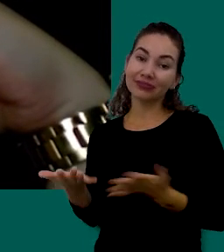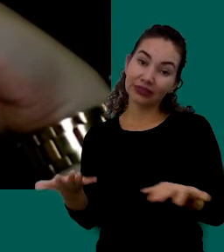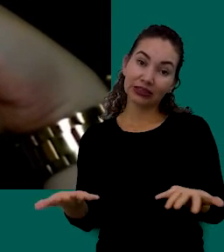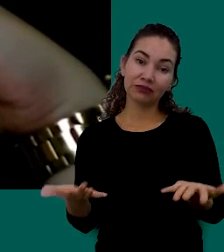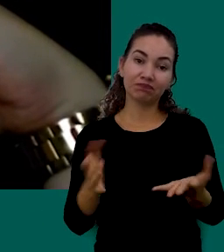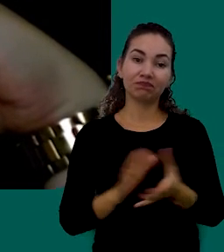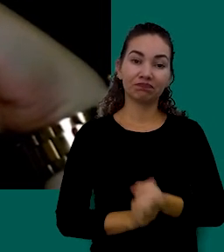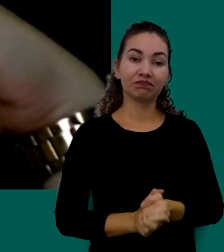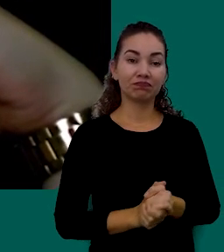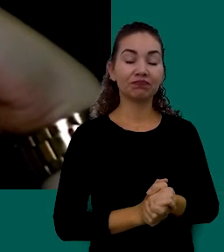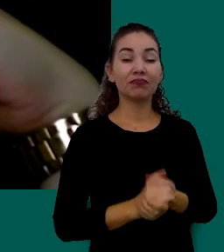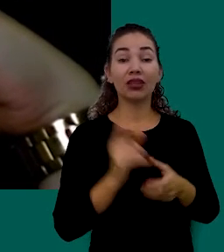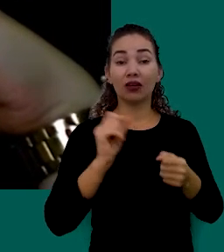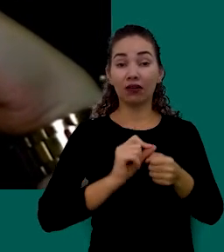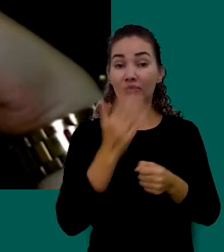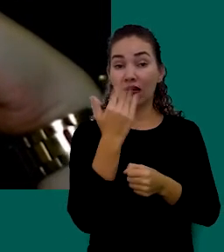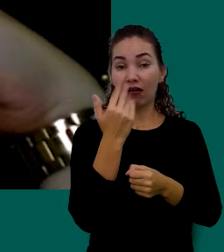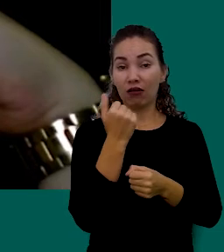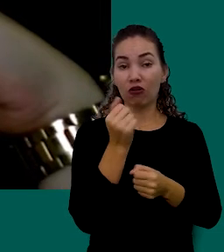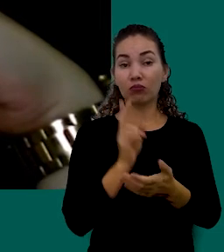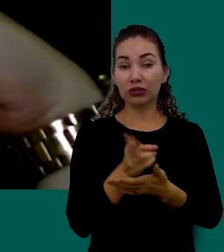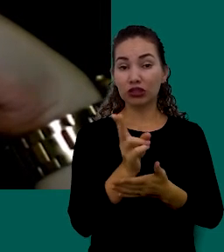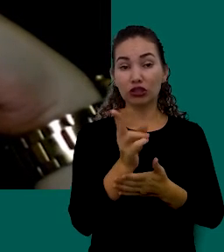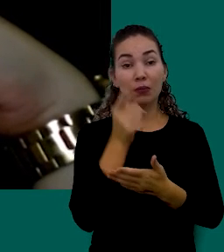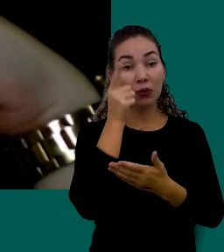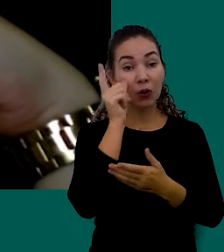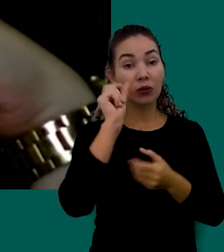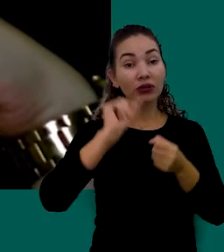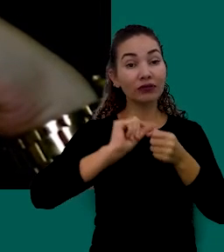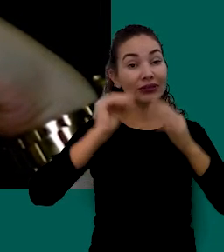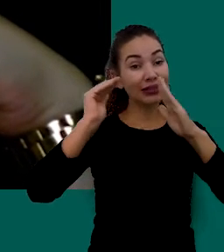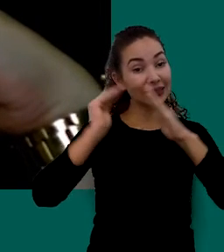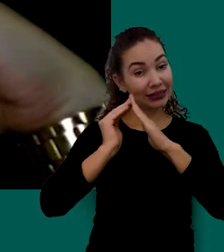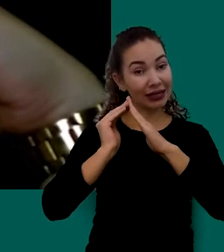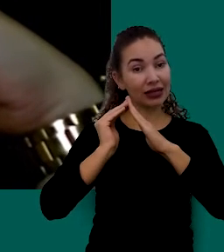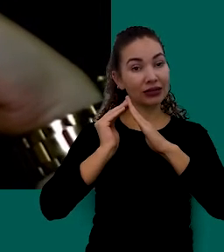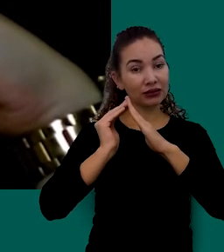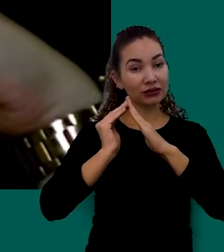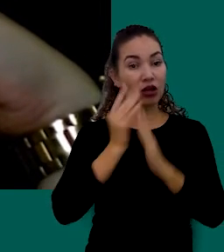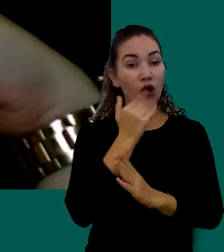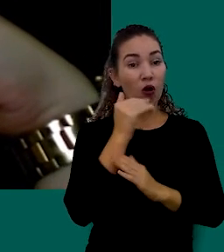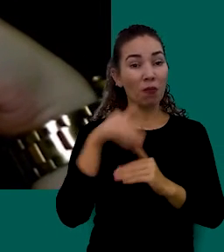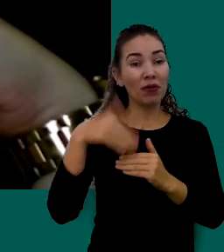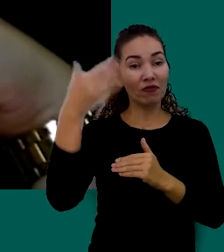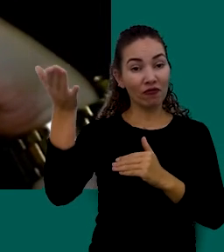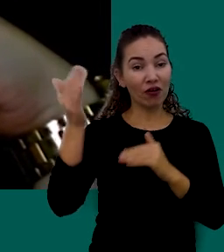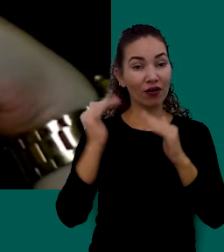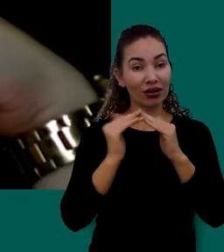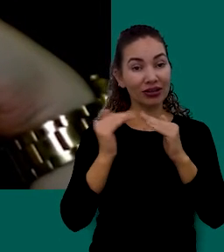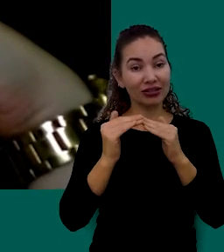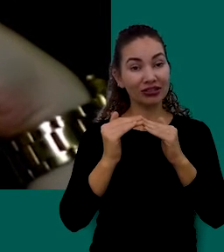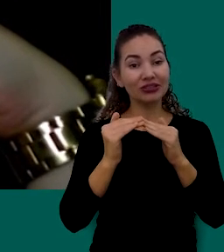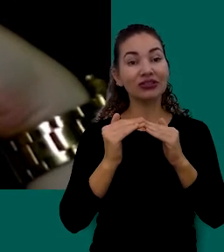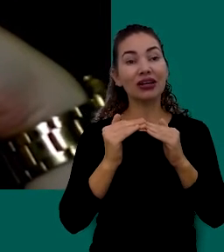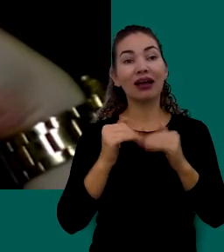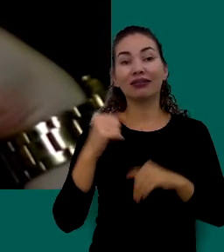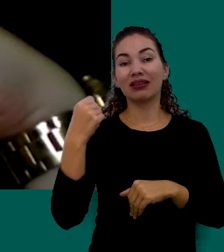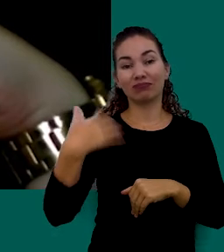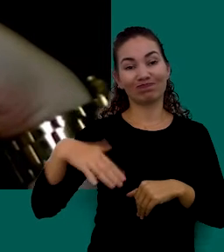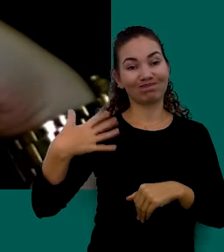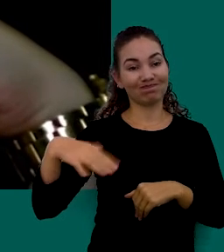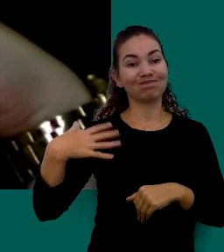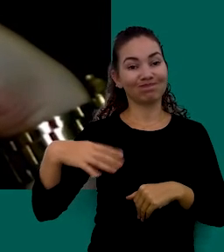Faça As Refeições Sempre Que Possível Em Casa Comer Fora De Casa Gera Altos